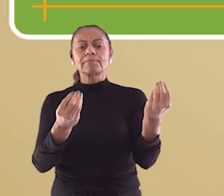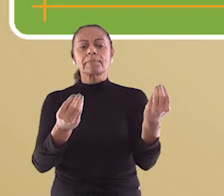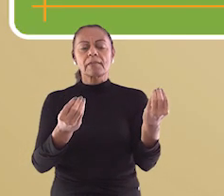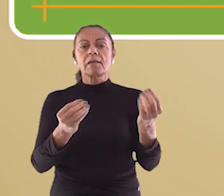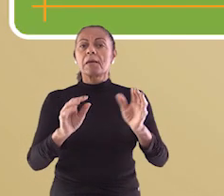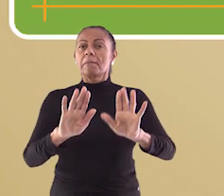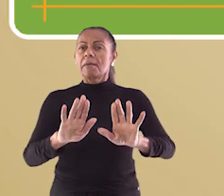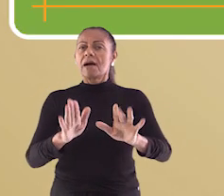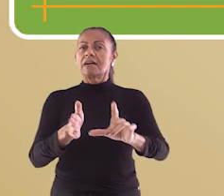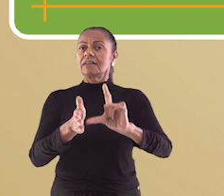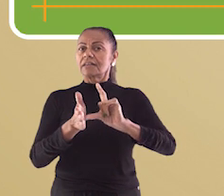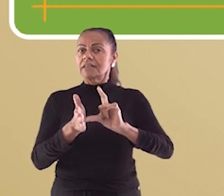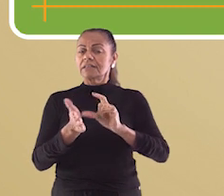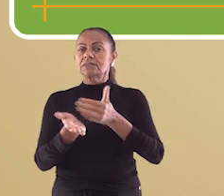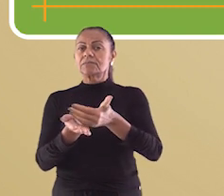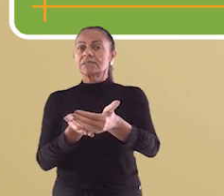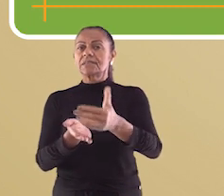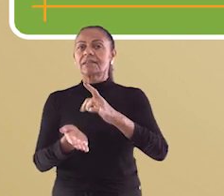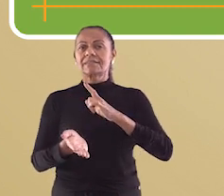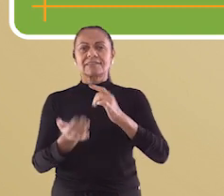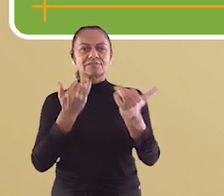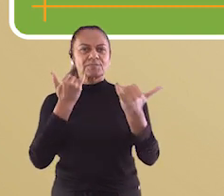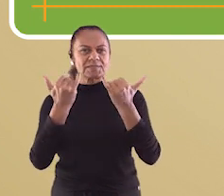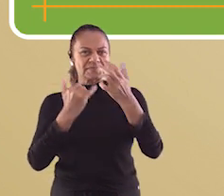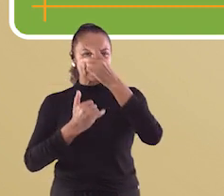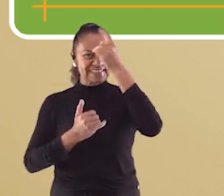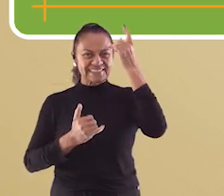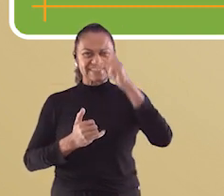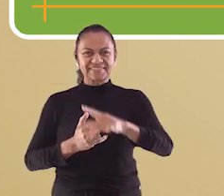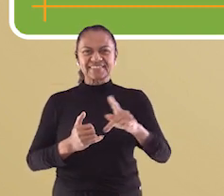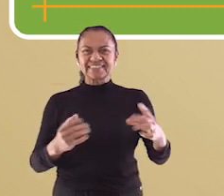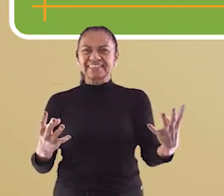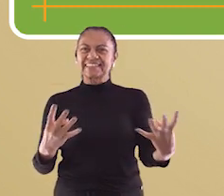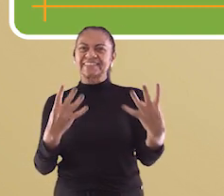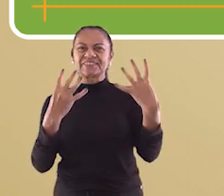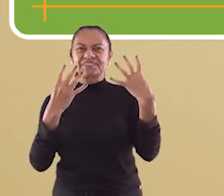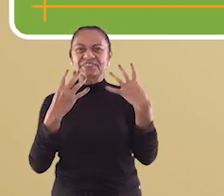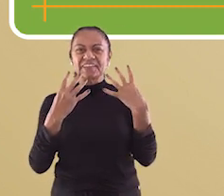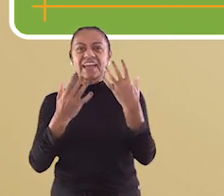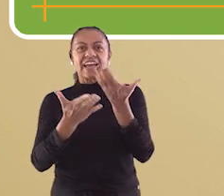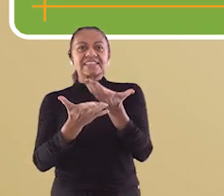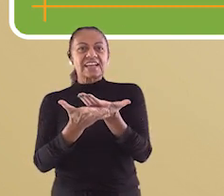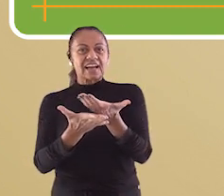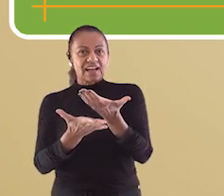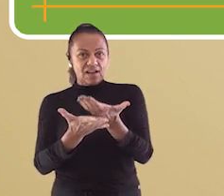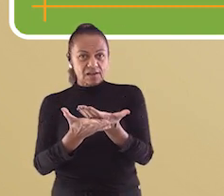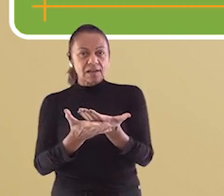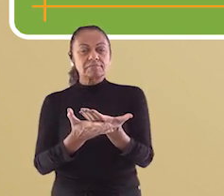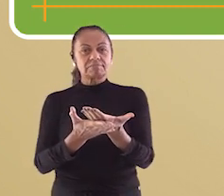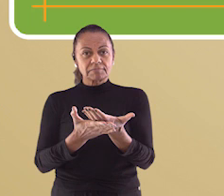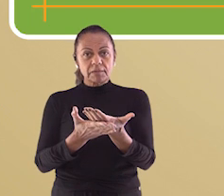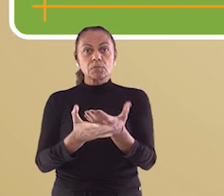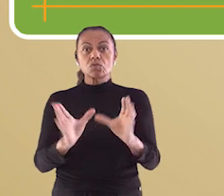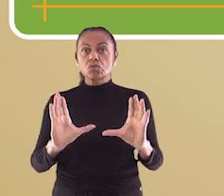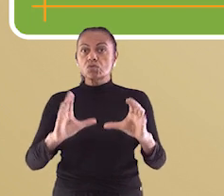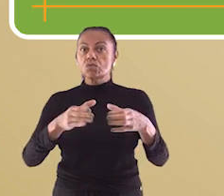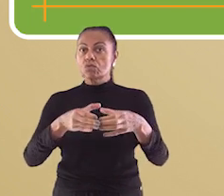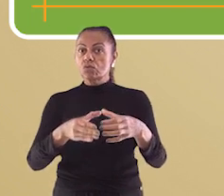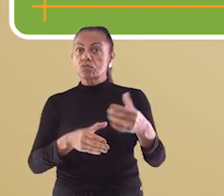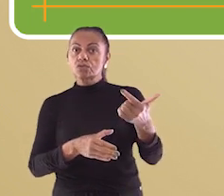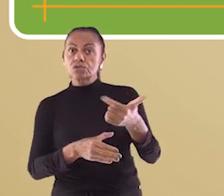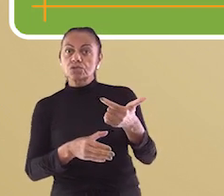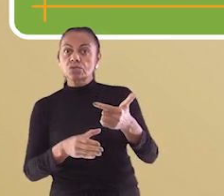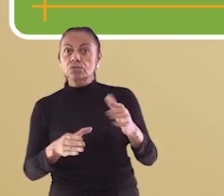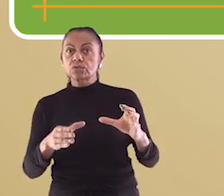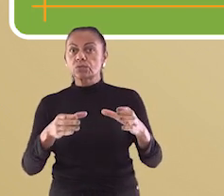informações para os professores e professoras que estiverem nos acompanhando. Essa aula é para as turmas do segundo ciclo da